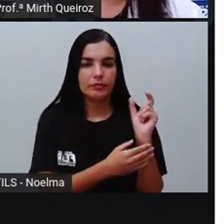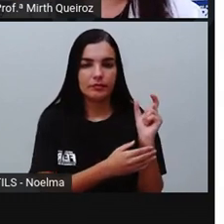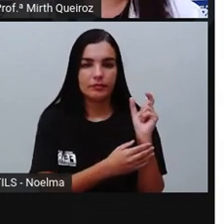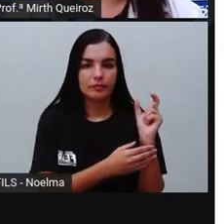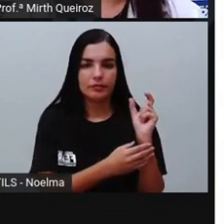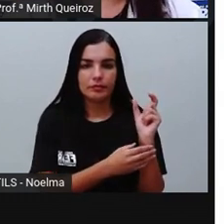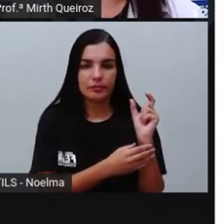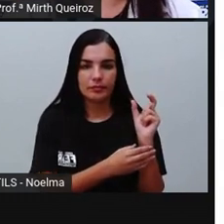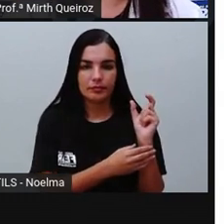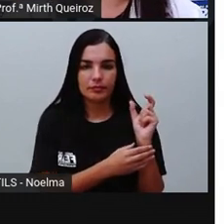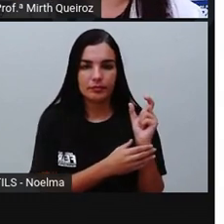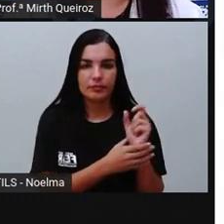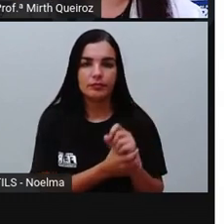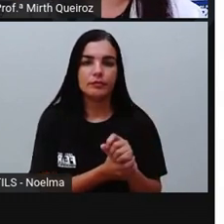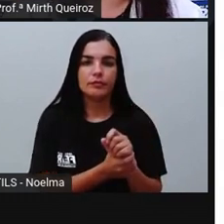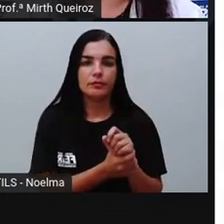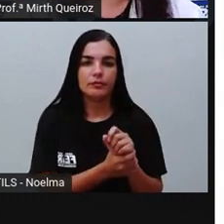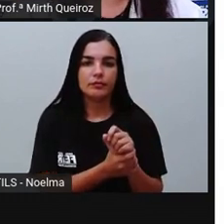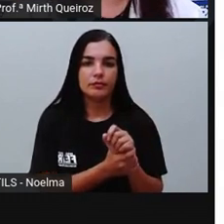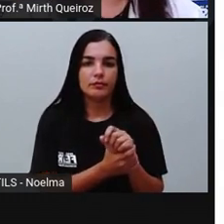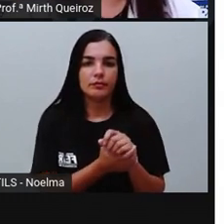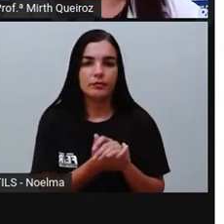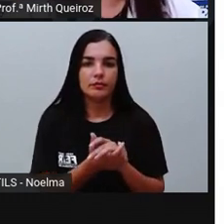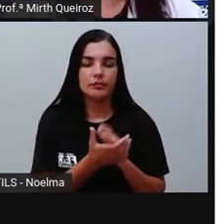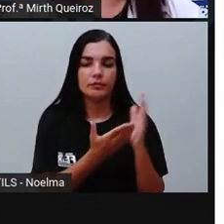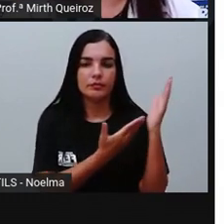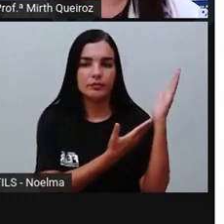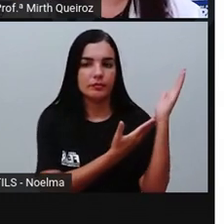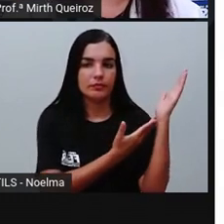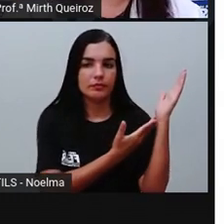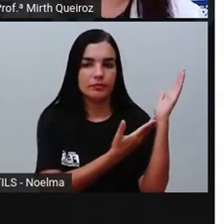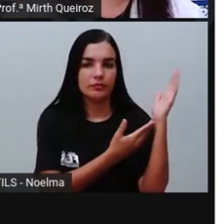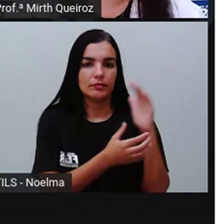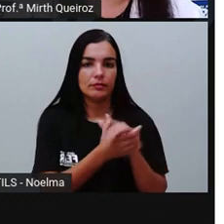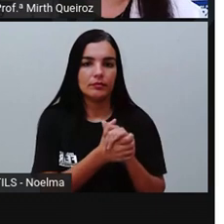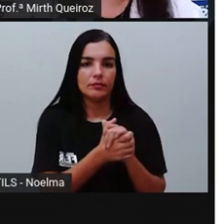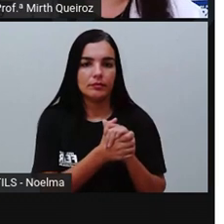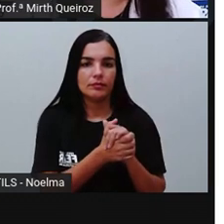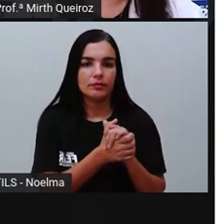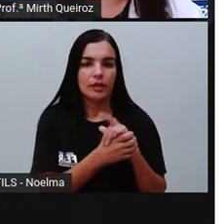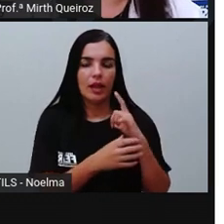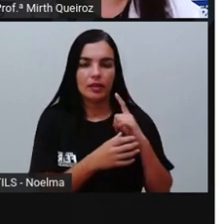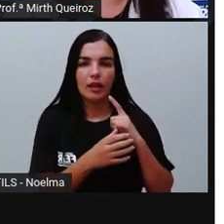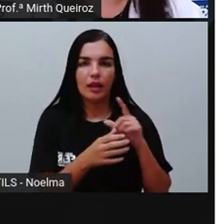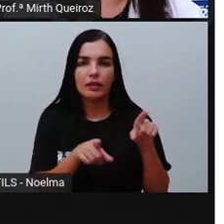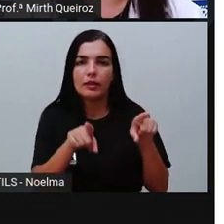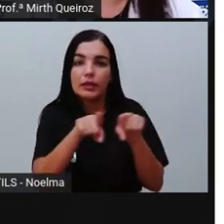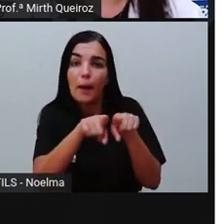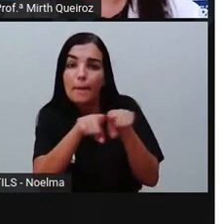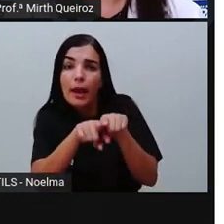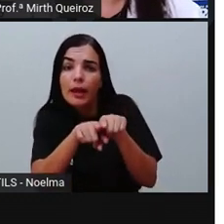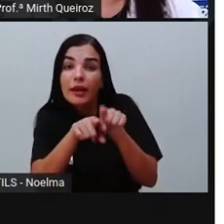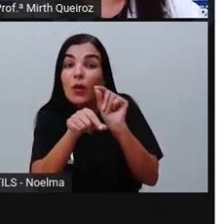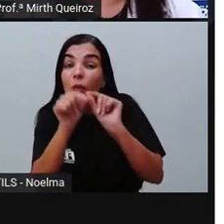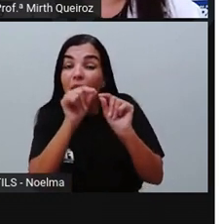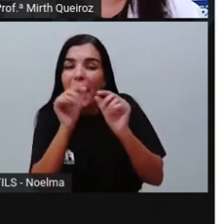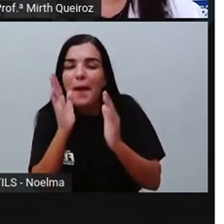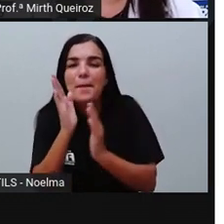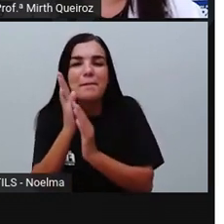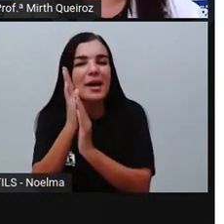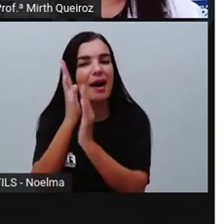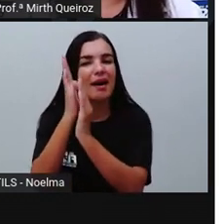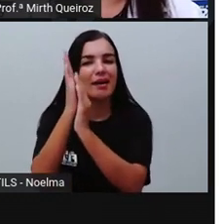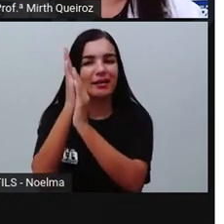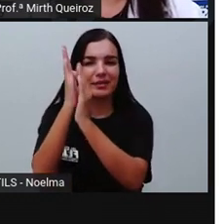O ou a s nós temos, giló, retroso. Em ou ens nós temos, amém,